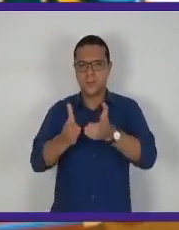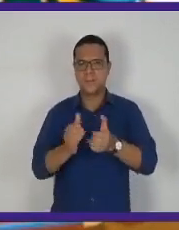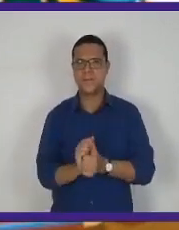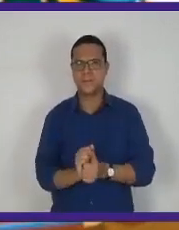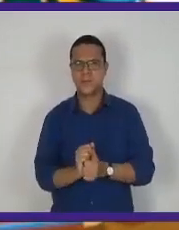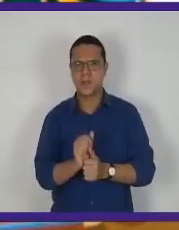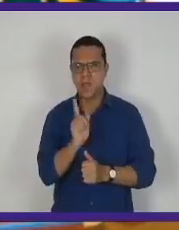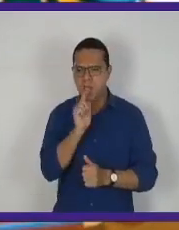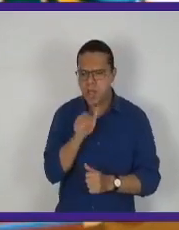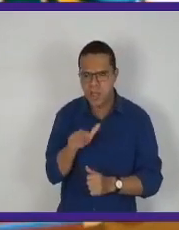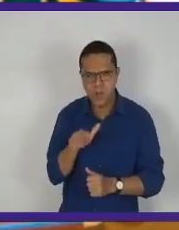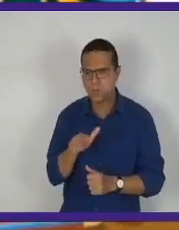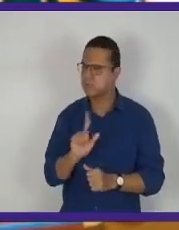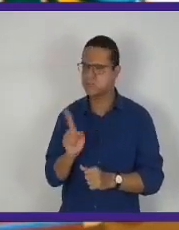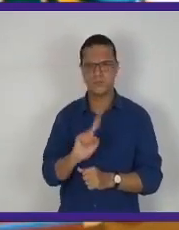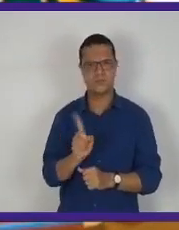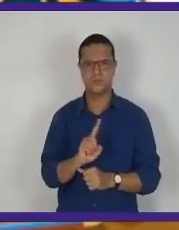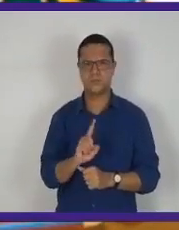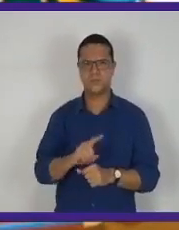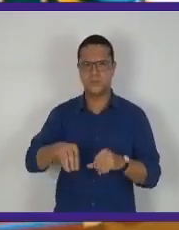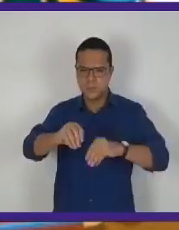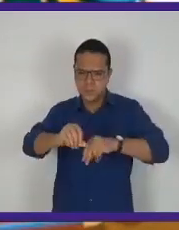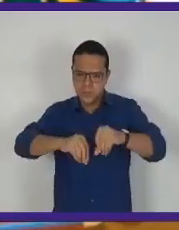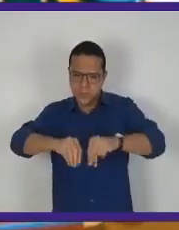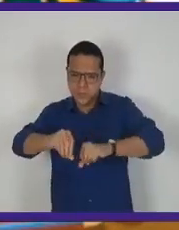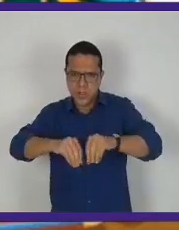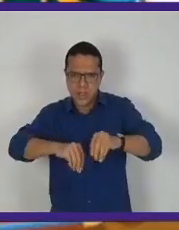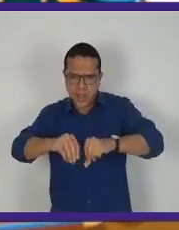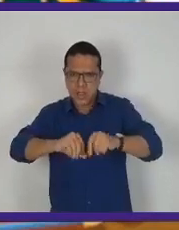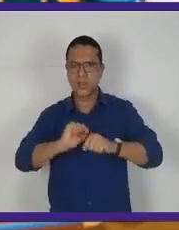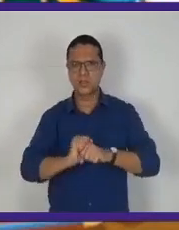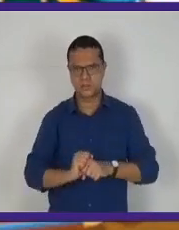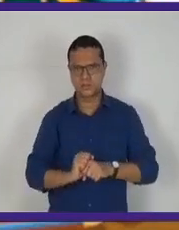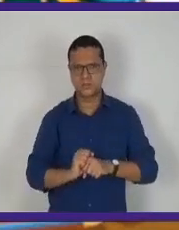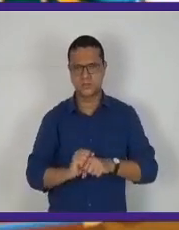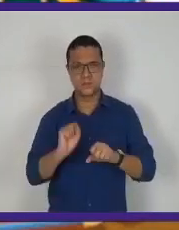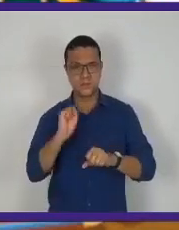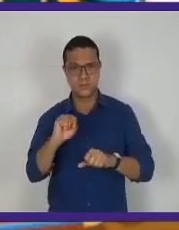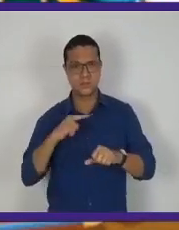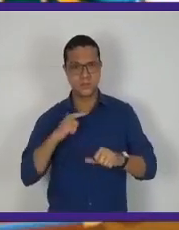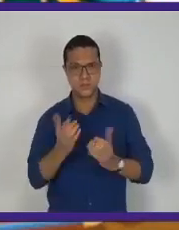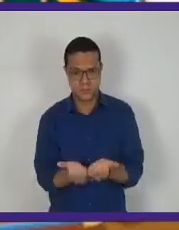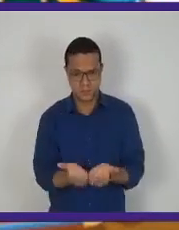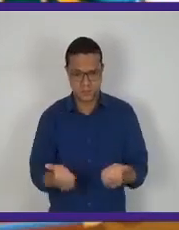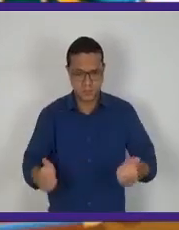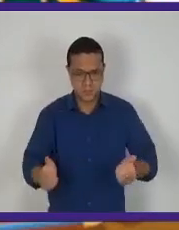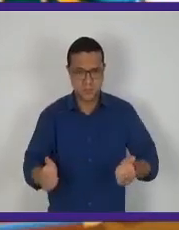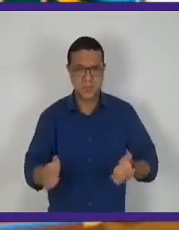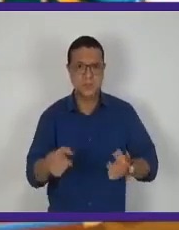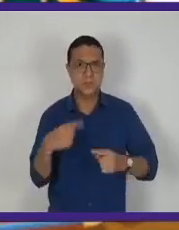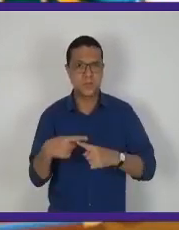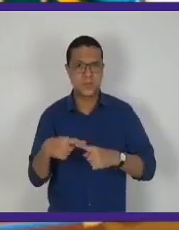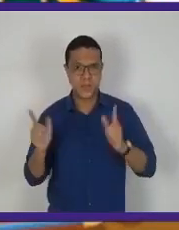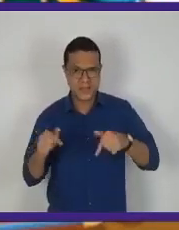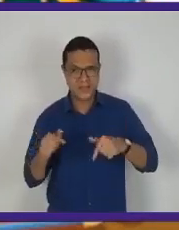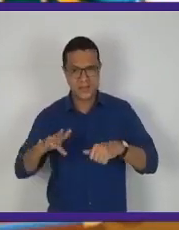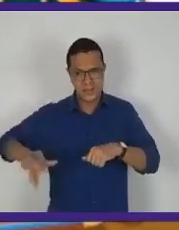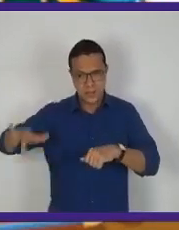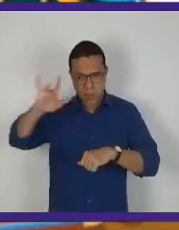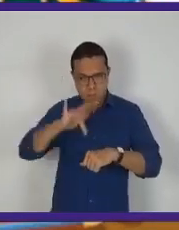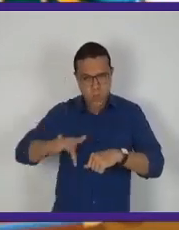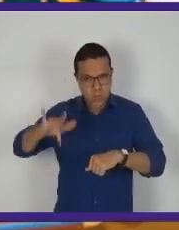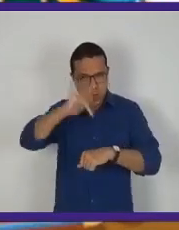Não. Põe uma areiazinha nesse vaso embaixo. Se tiver um pratinho, para esse bendito